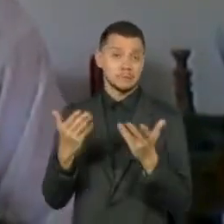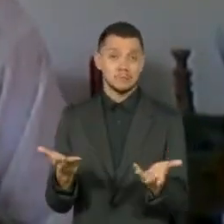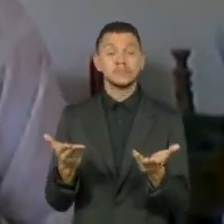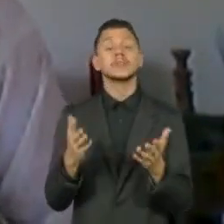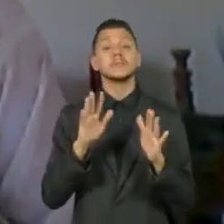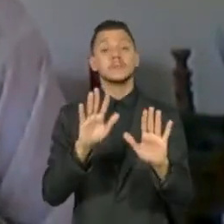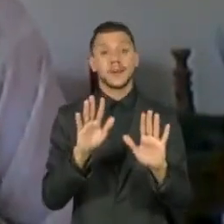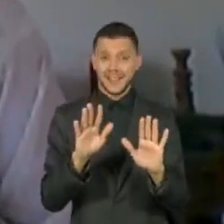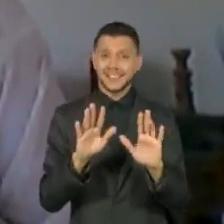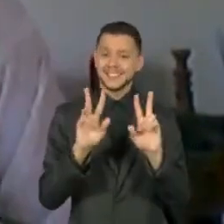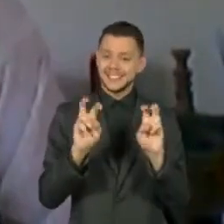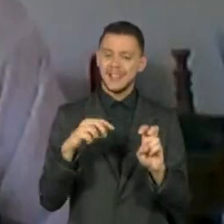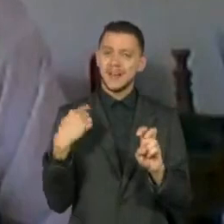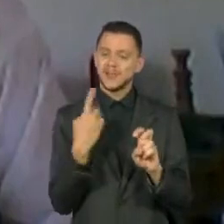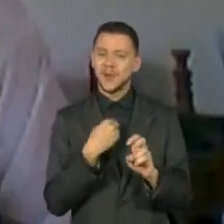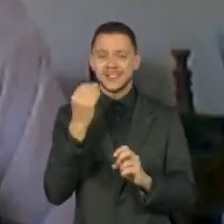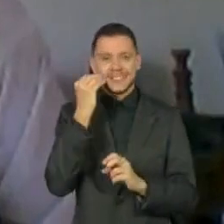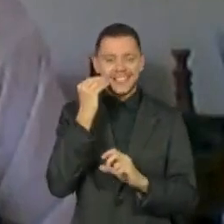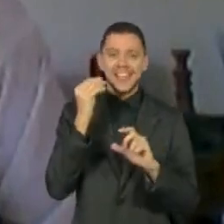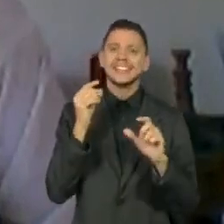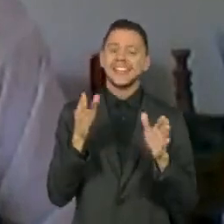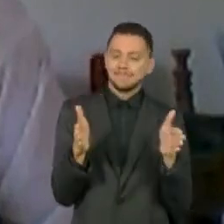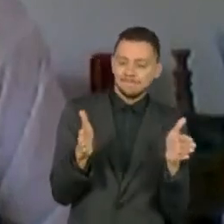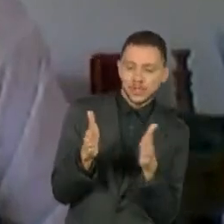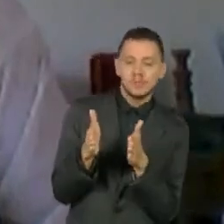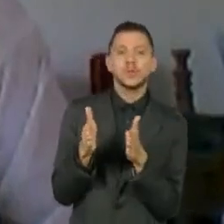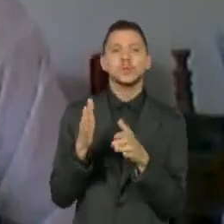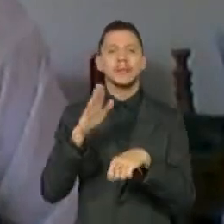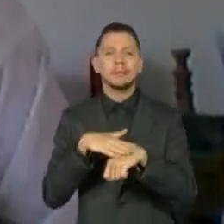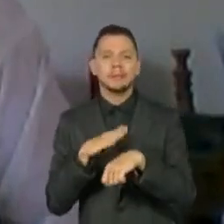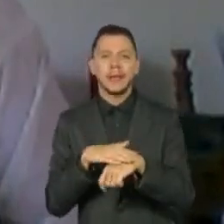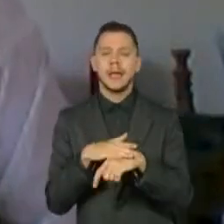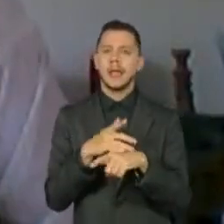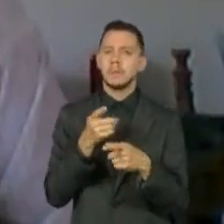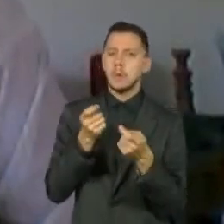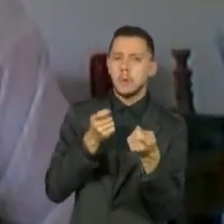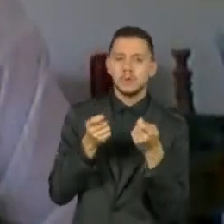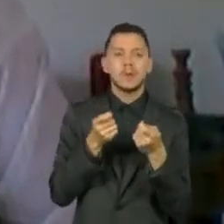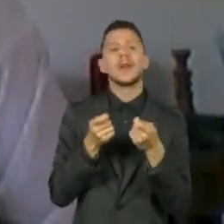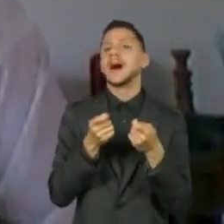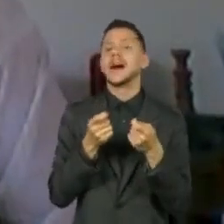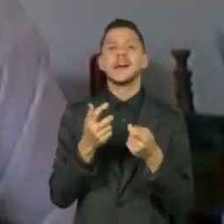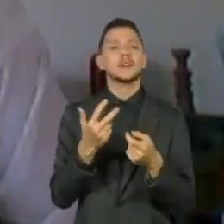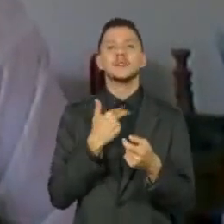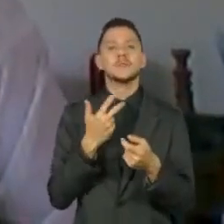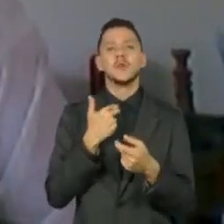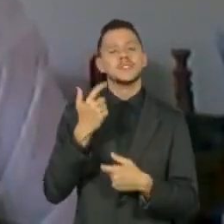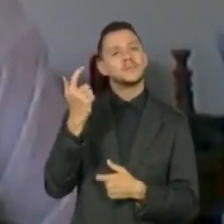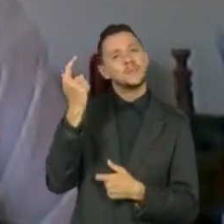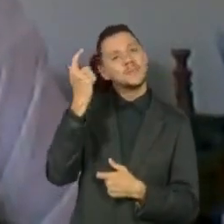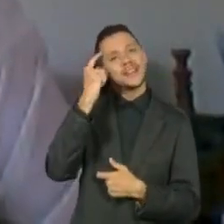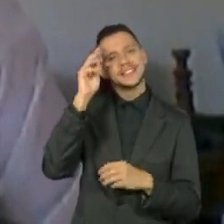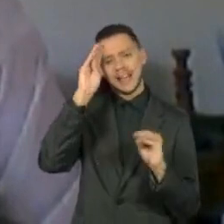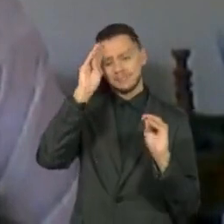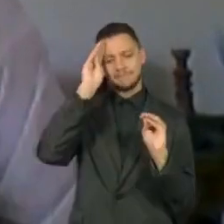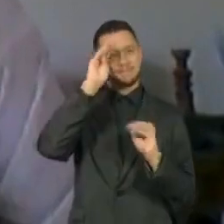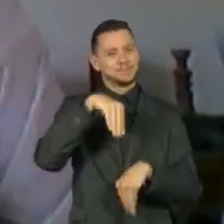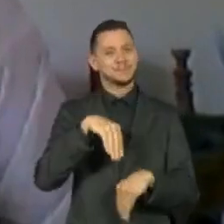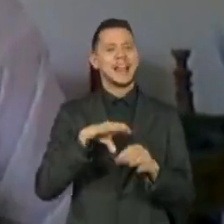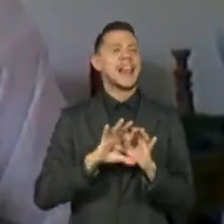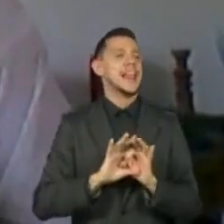atenuando as medidas protetivas não deve, em hipótese alguma, significar que as pessoas